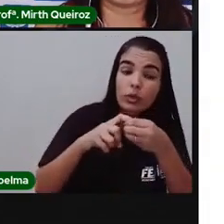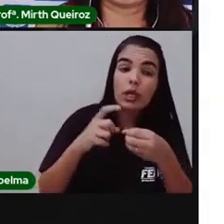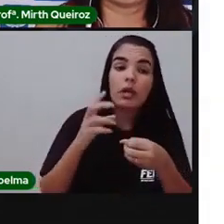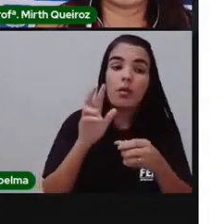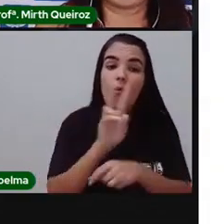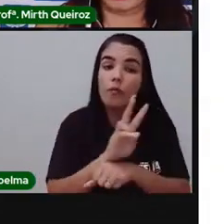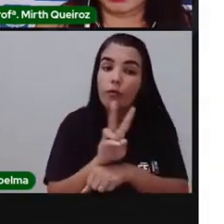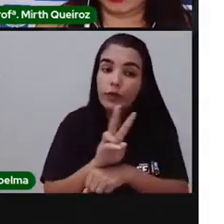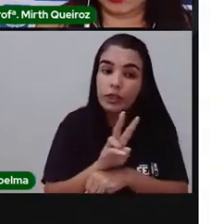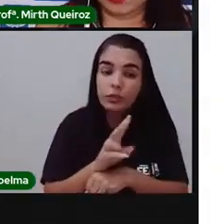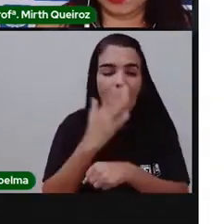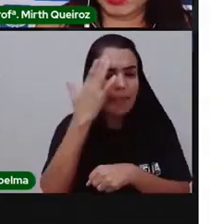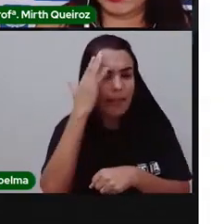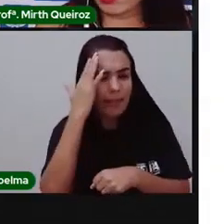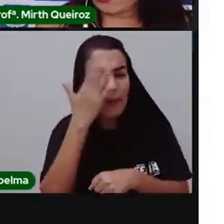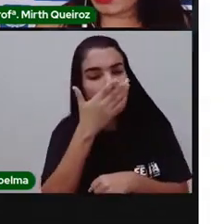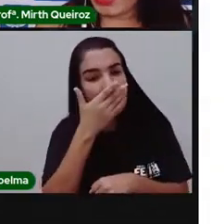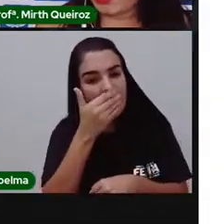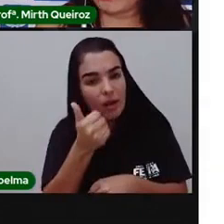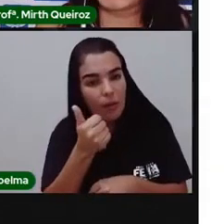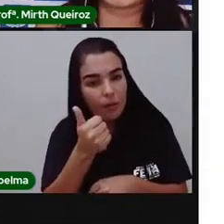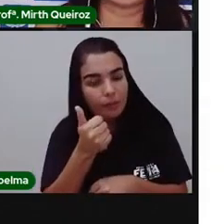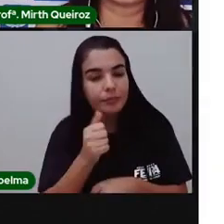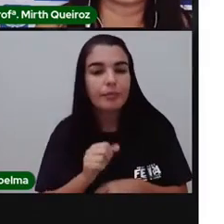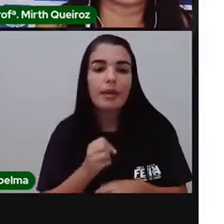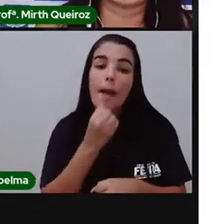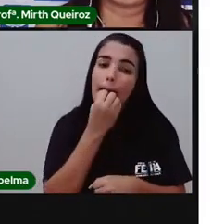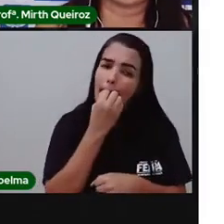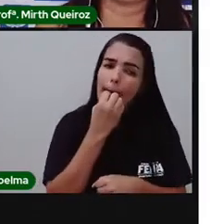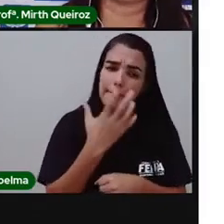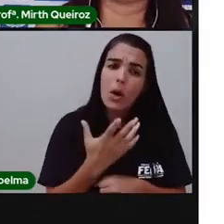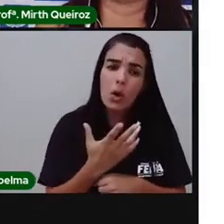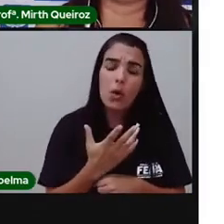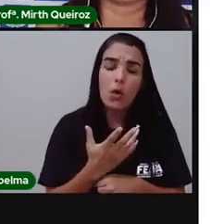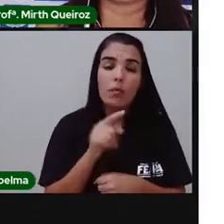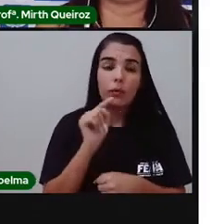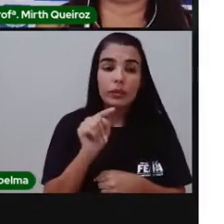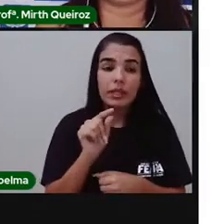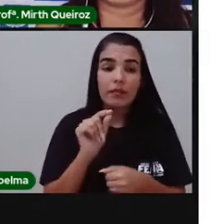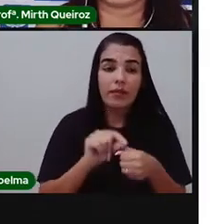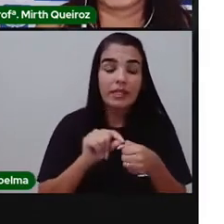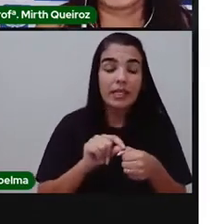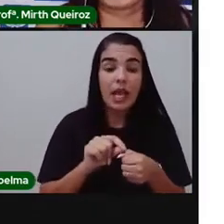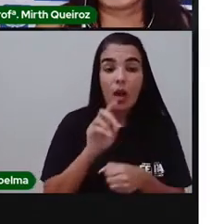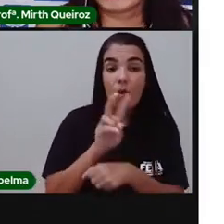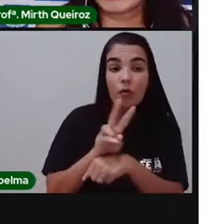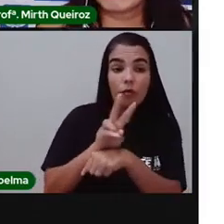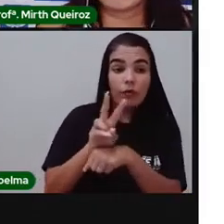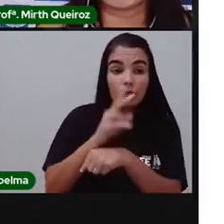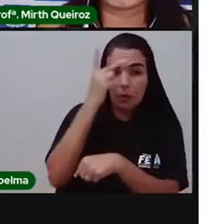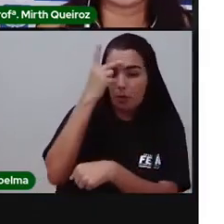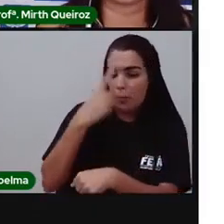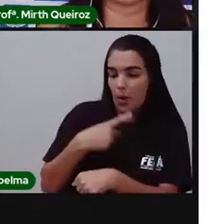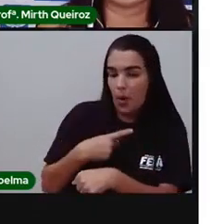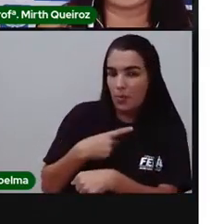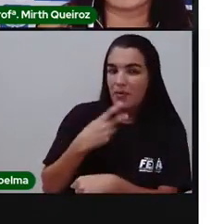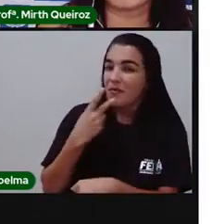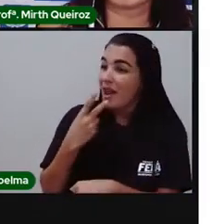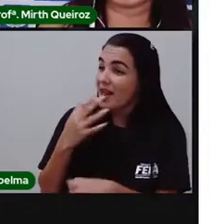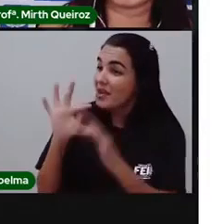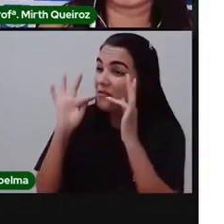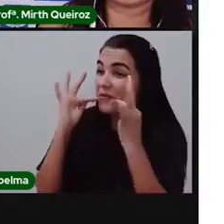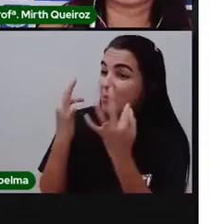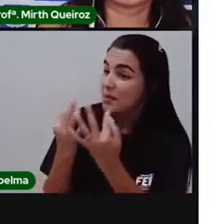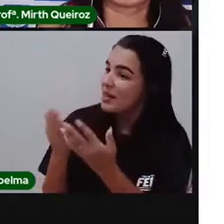deverão, não é obrigado, mas seria bastante legal que vocês gravassem um vídeo contando para algum